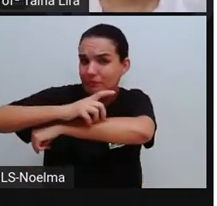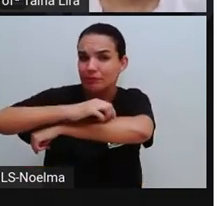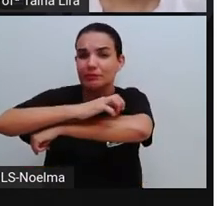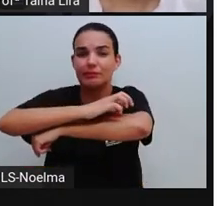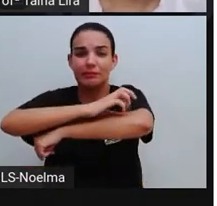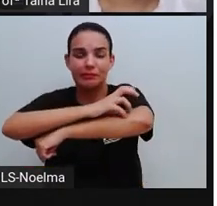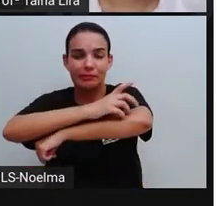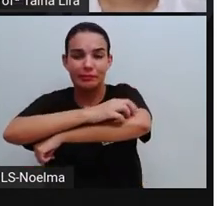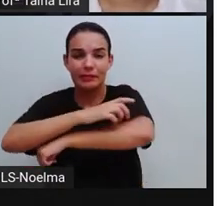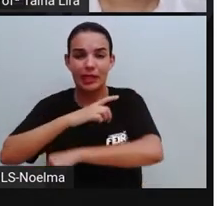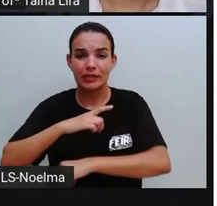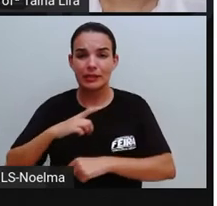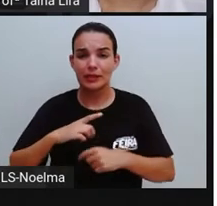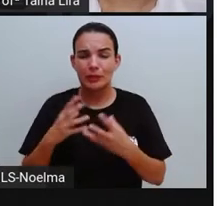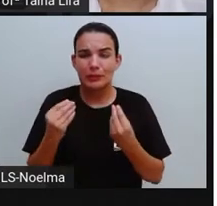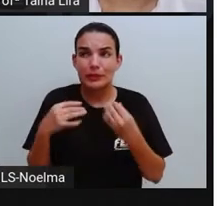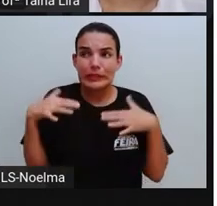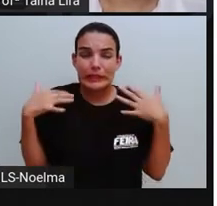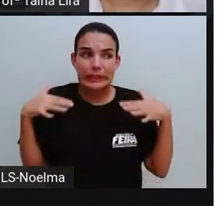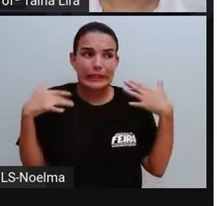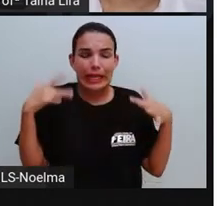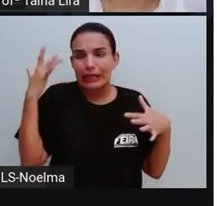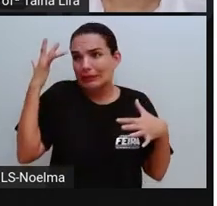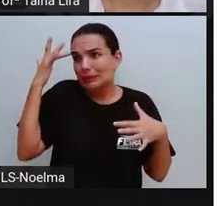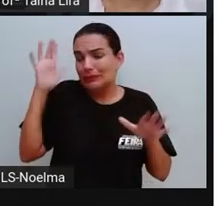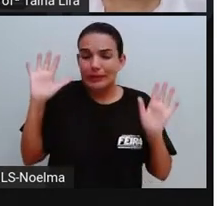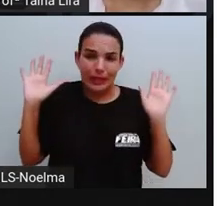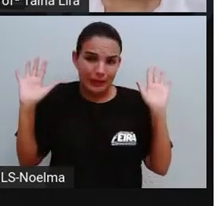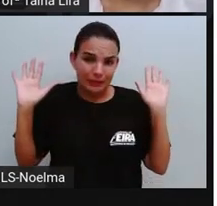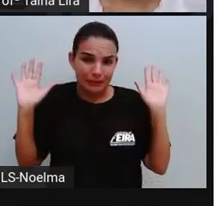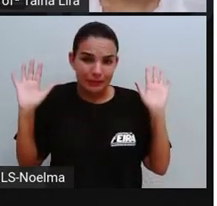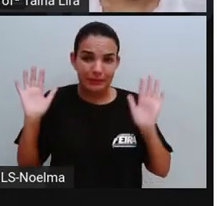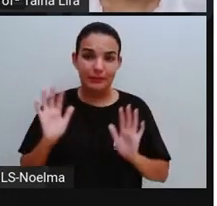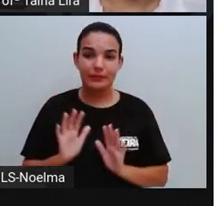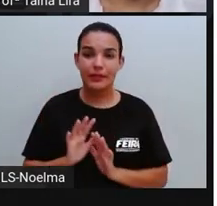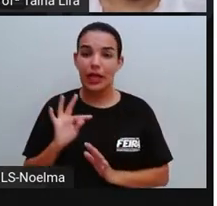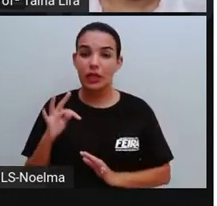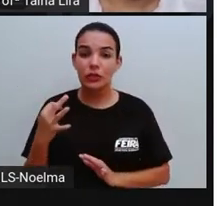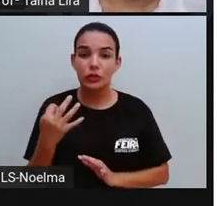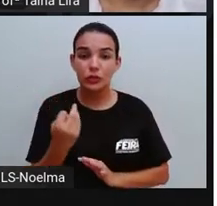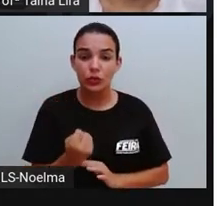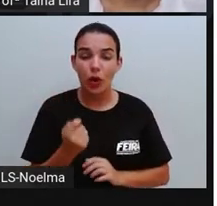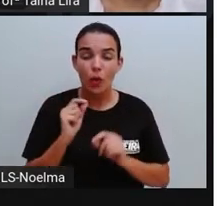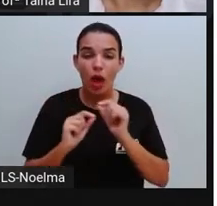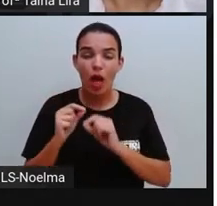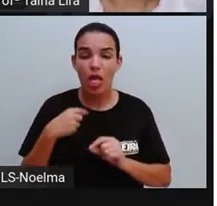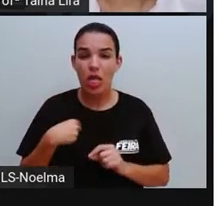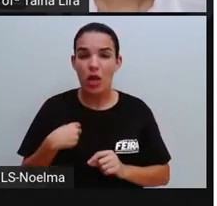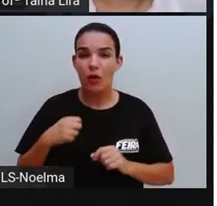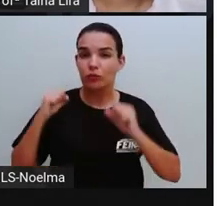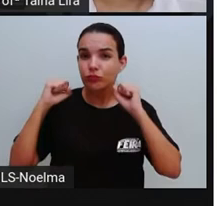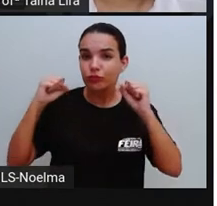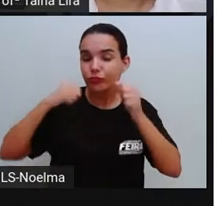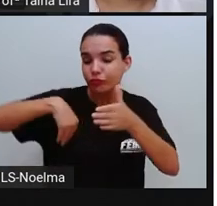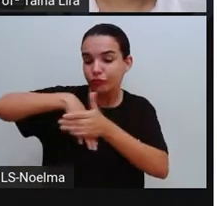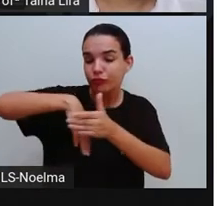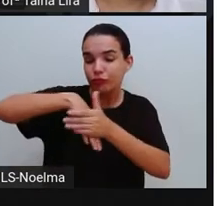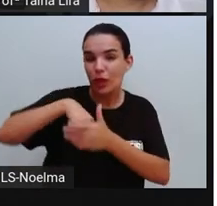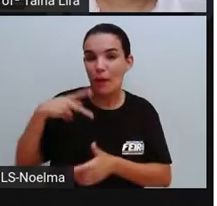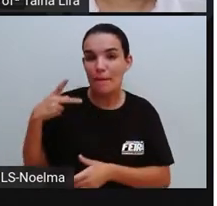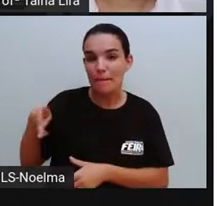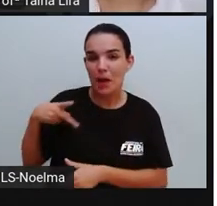Elas são muito, sei lá, torço para o Palmeiras e tenho amigos